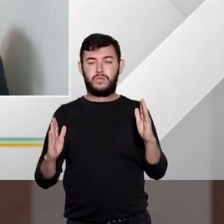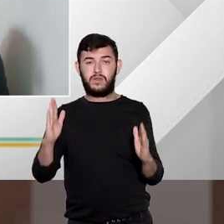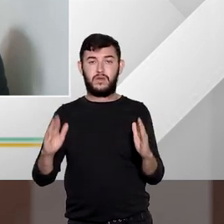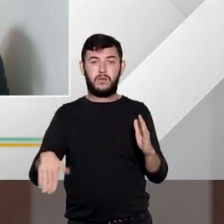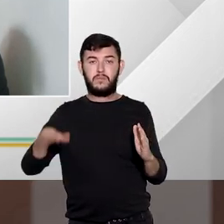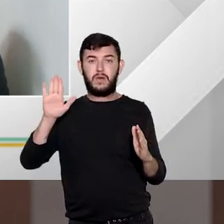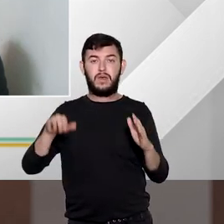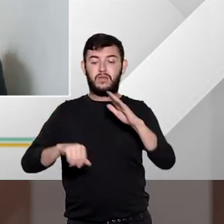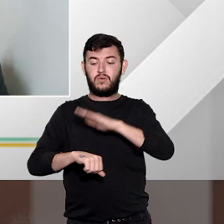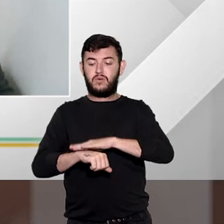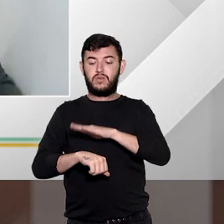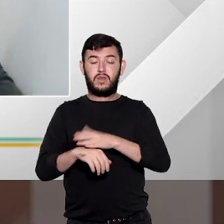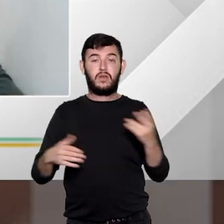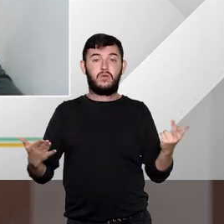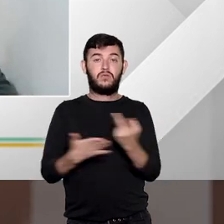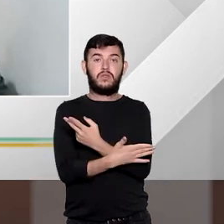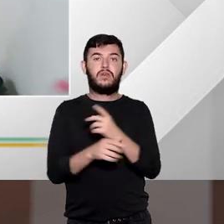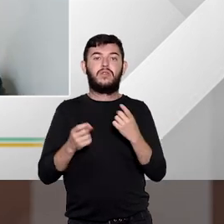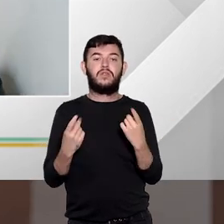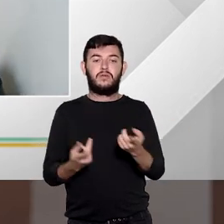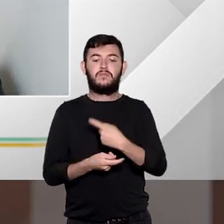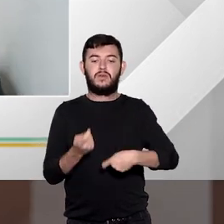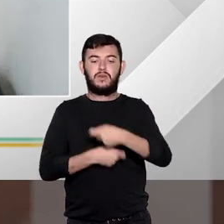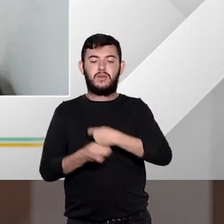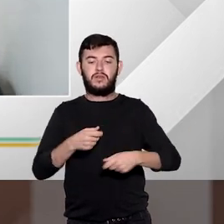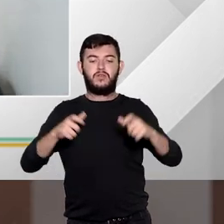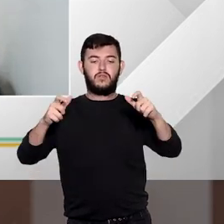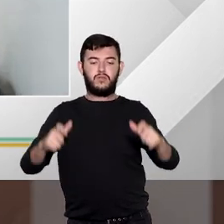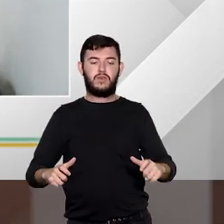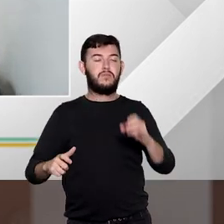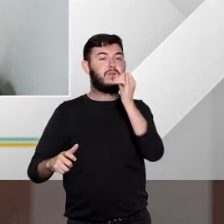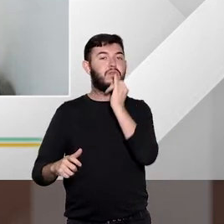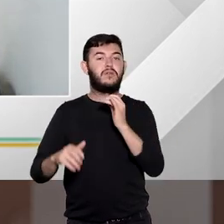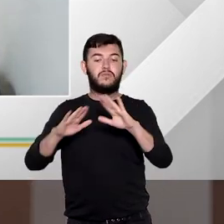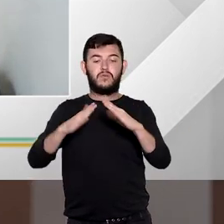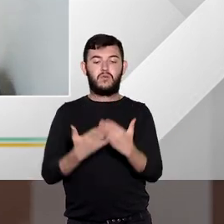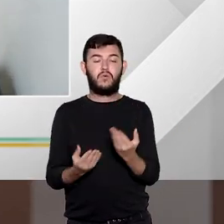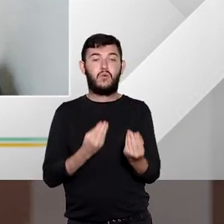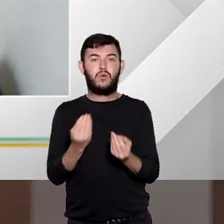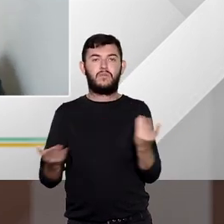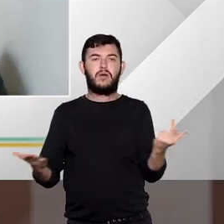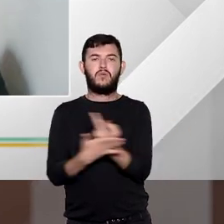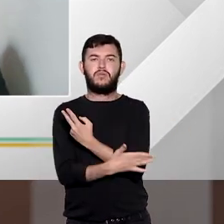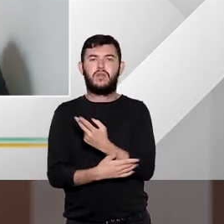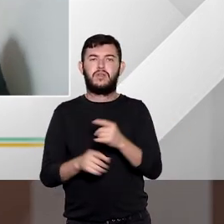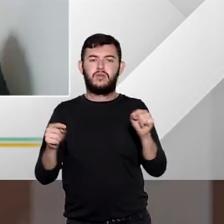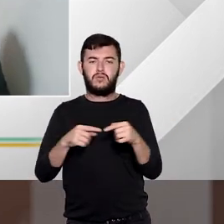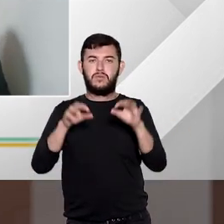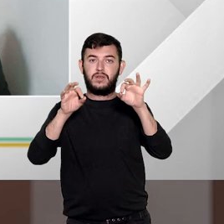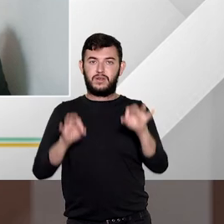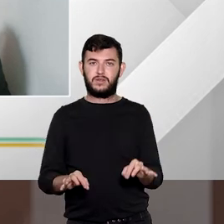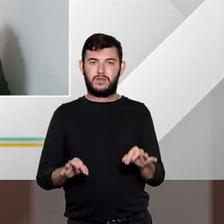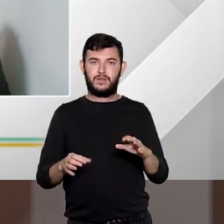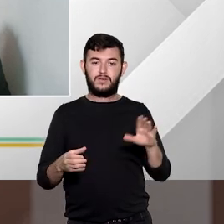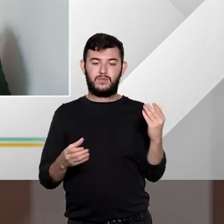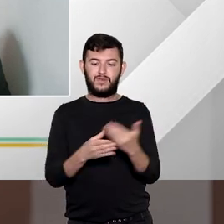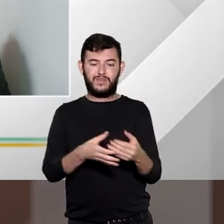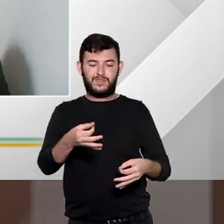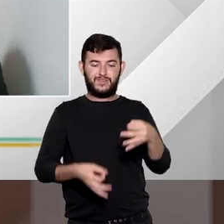determinados locais como por exemplo as escolas como é que ocorre essa aplicação conforme precedentes do STJ a gente adora exemplos